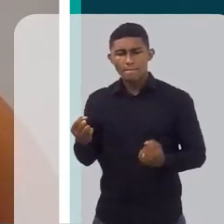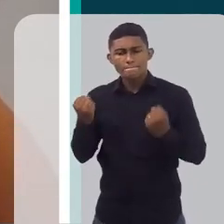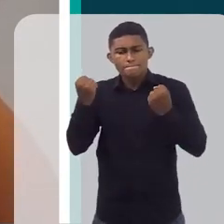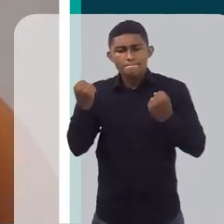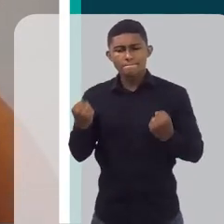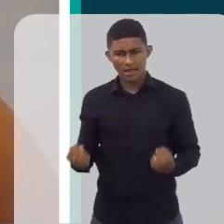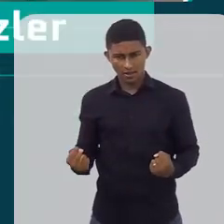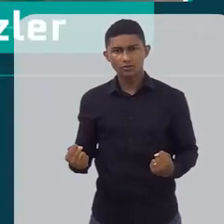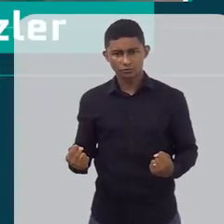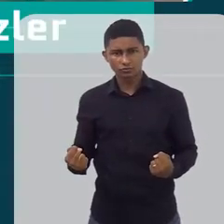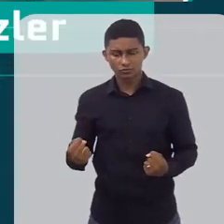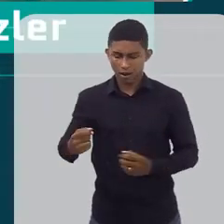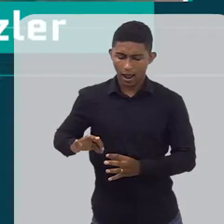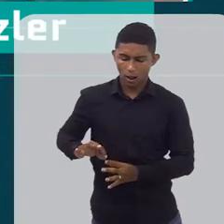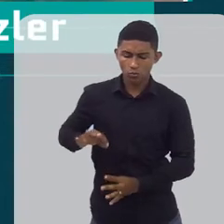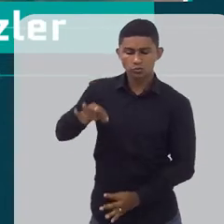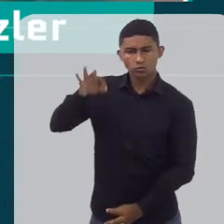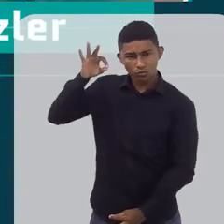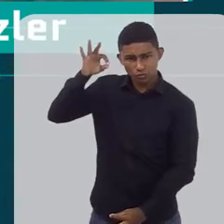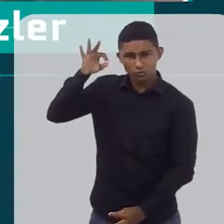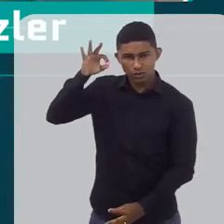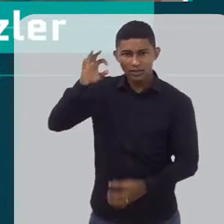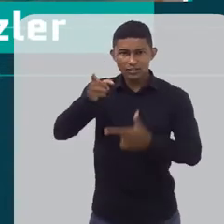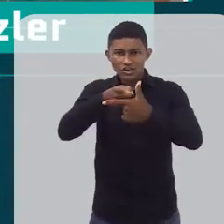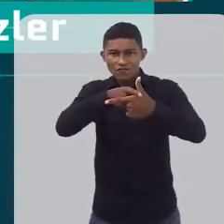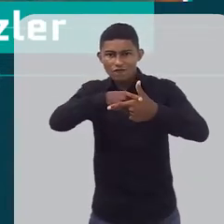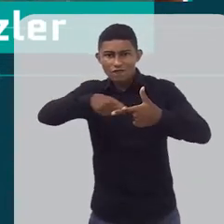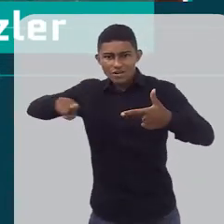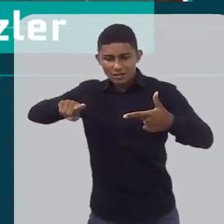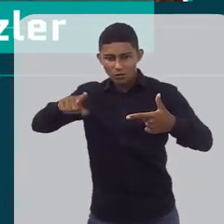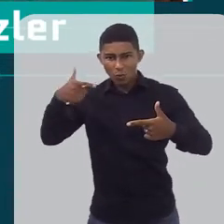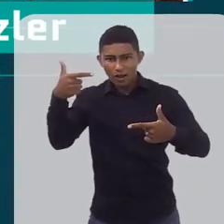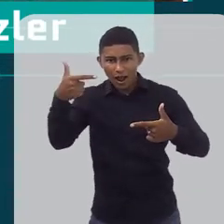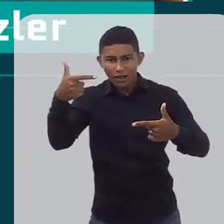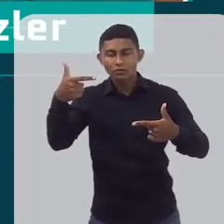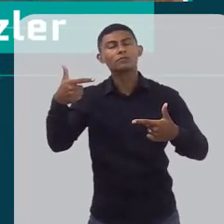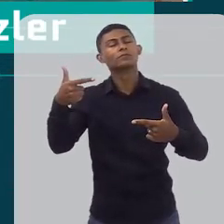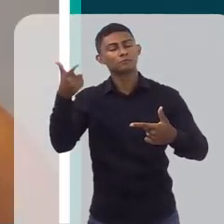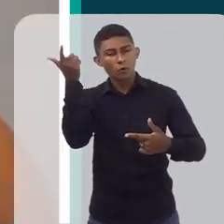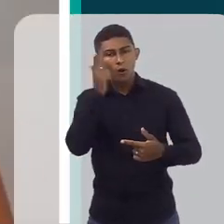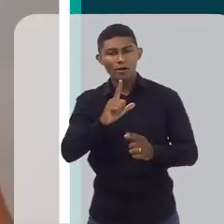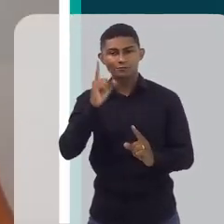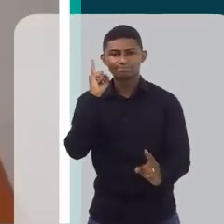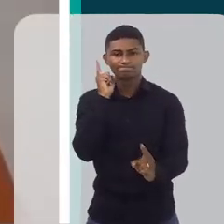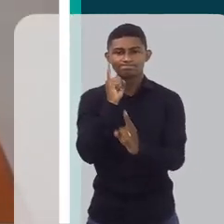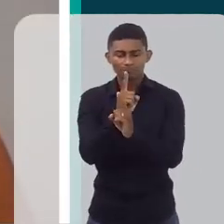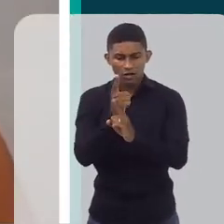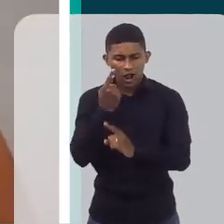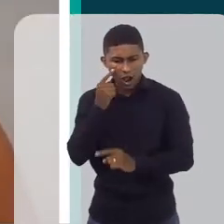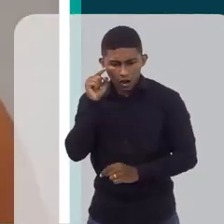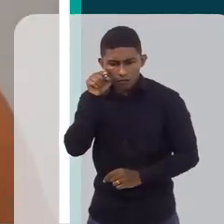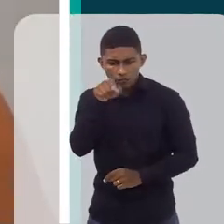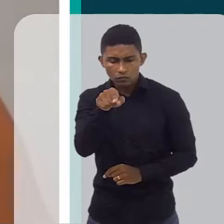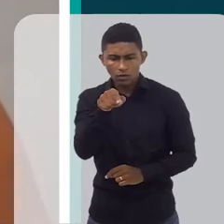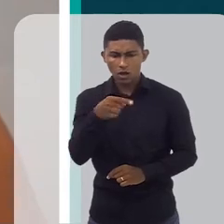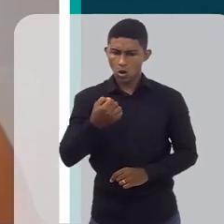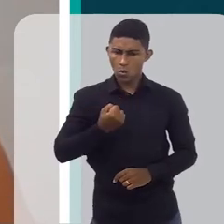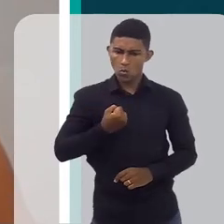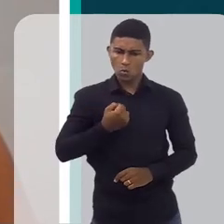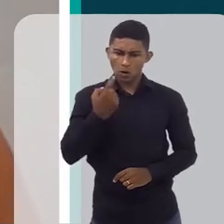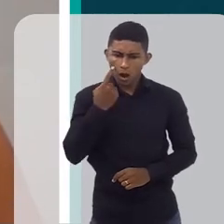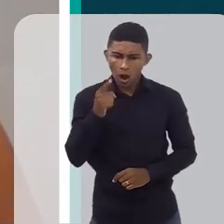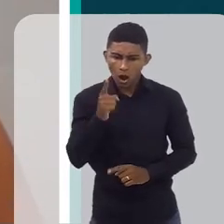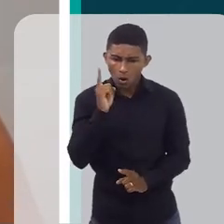dessa criança. Então, se você tem o peso e divide pela altura ao quadrado, você vai encontrar um valor. Esse